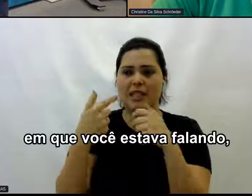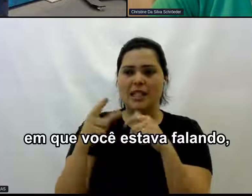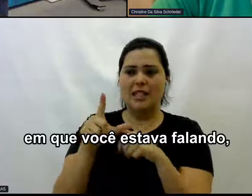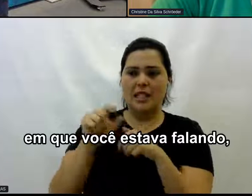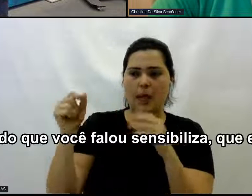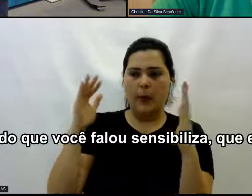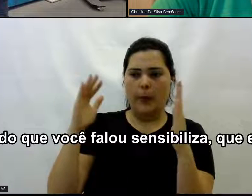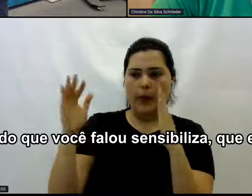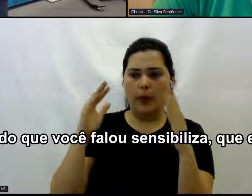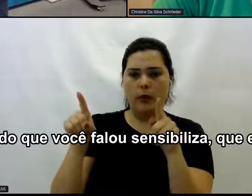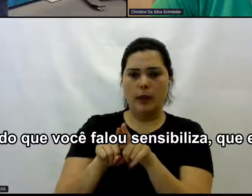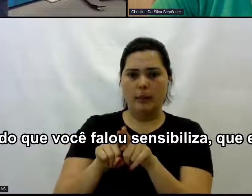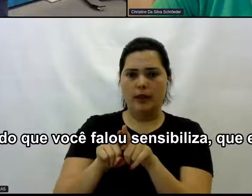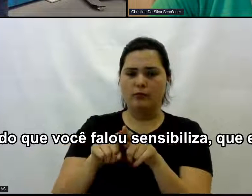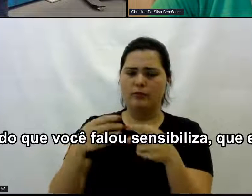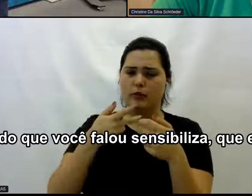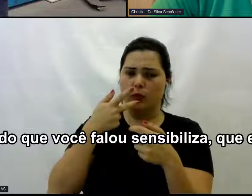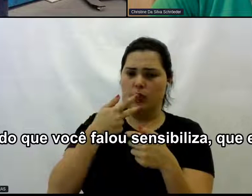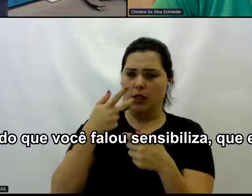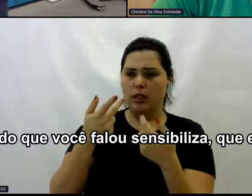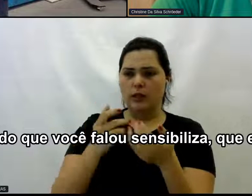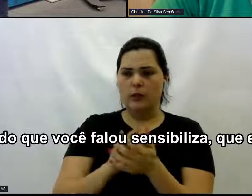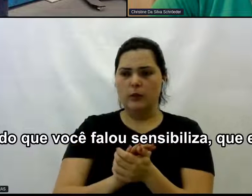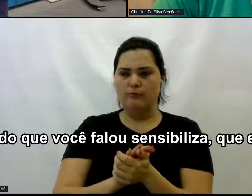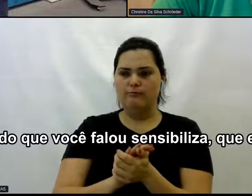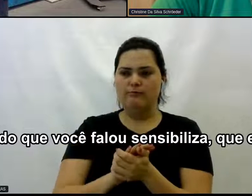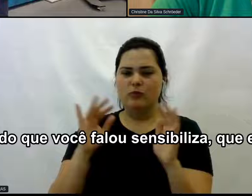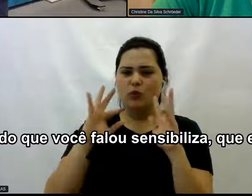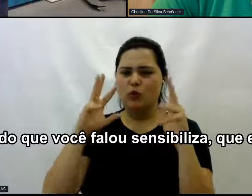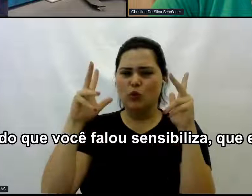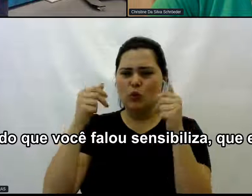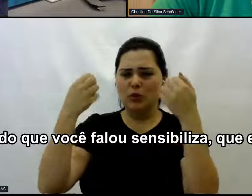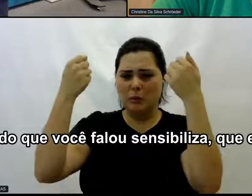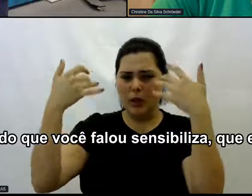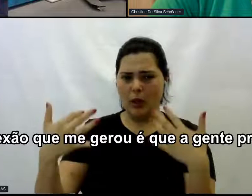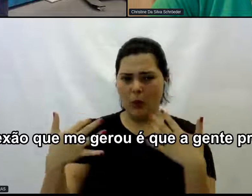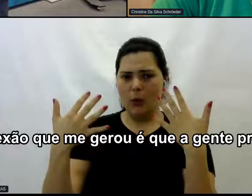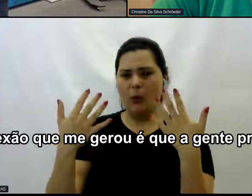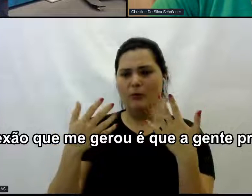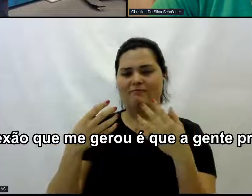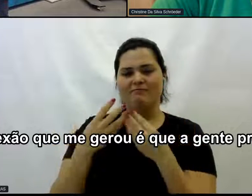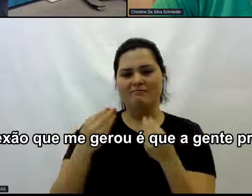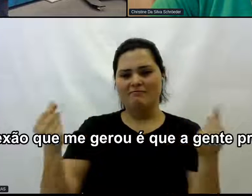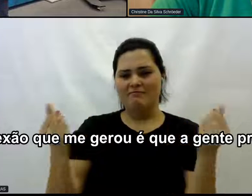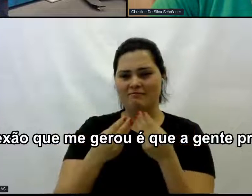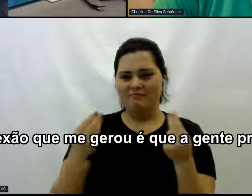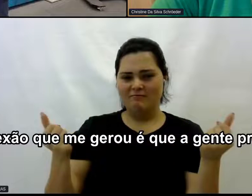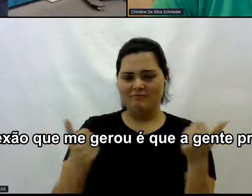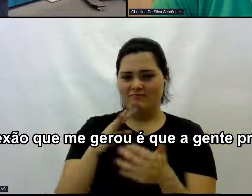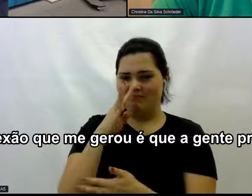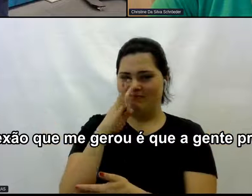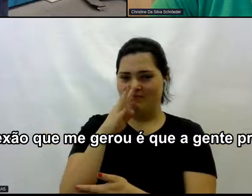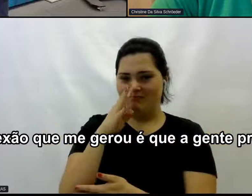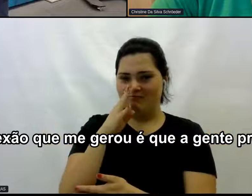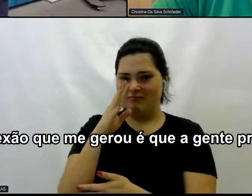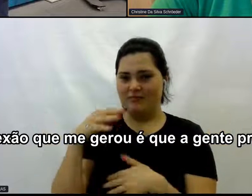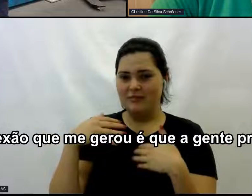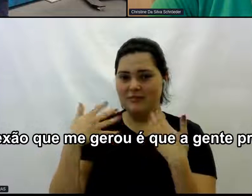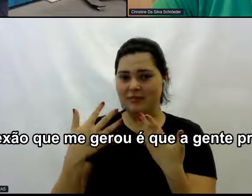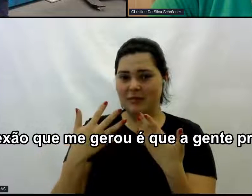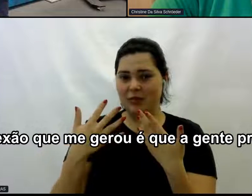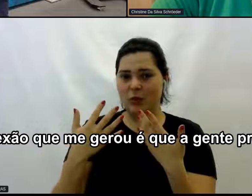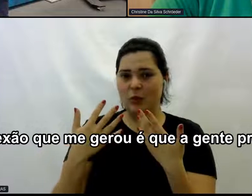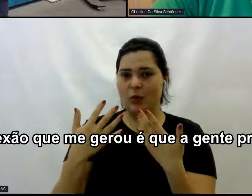você estava falando Mas tudo Que você falou Sensibiliza Que eu ouvi Mas Uma coisa Uma